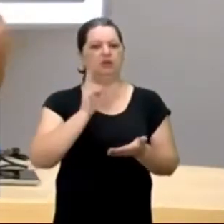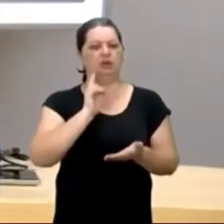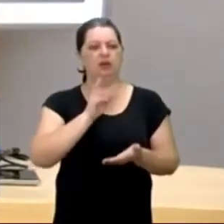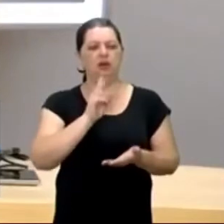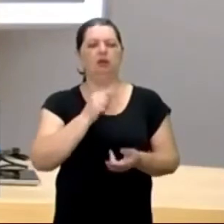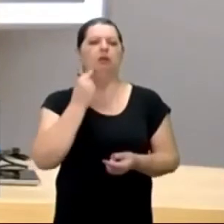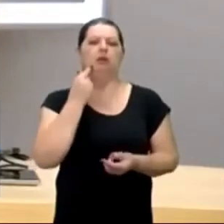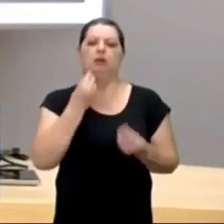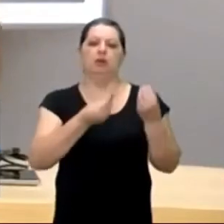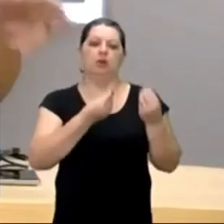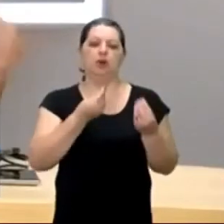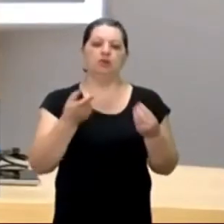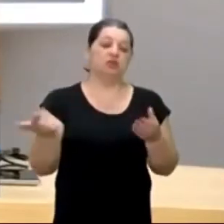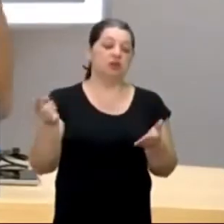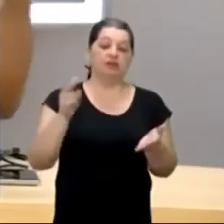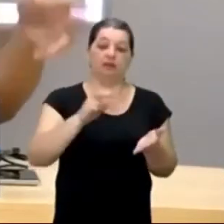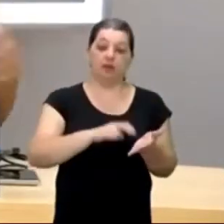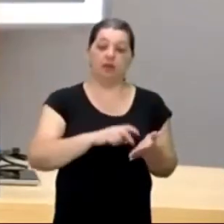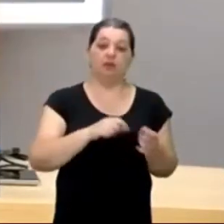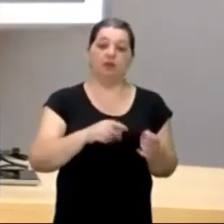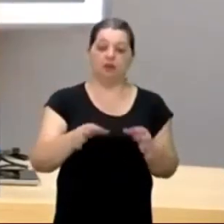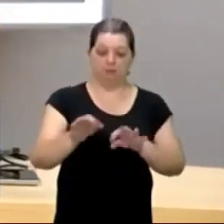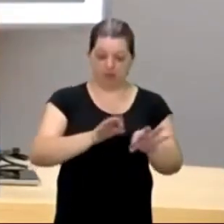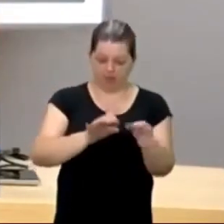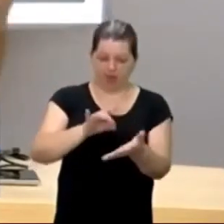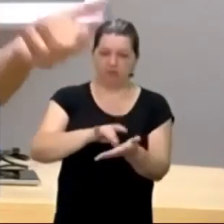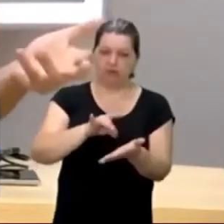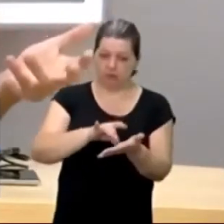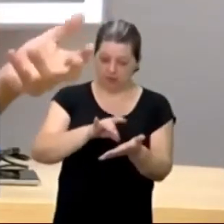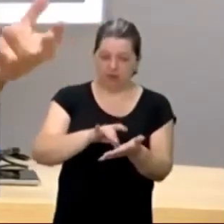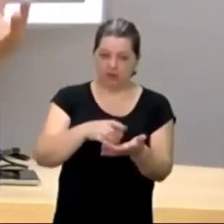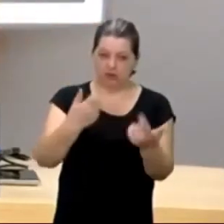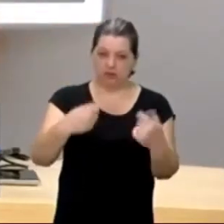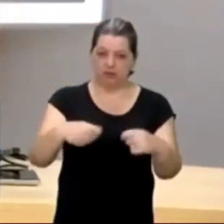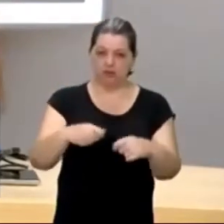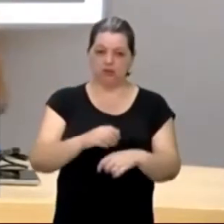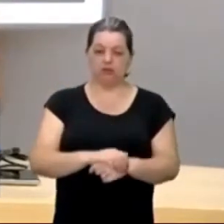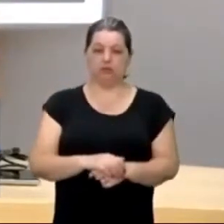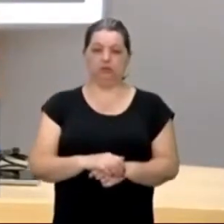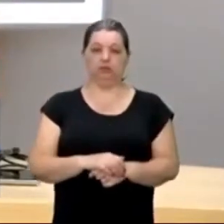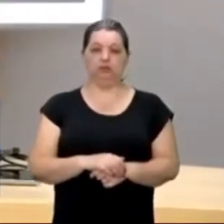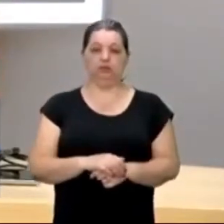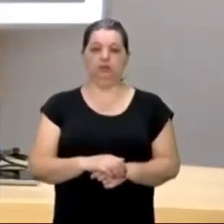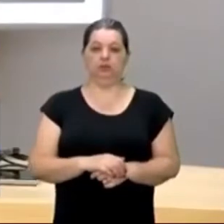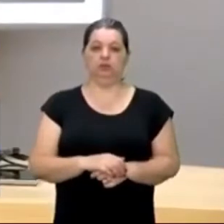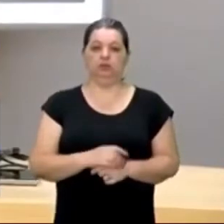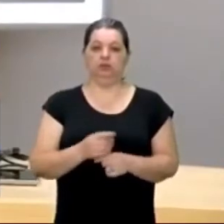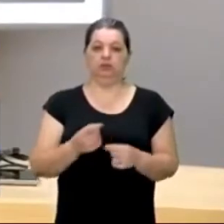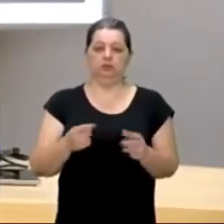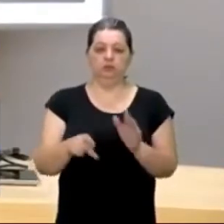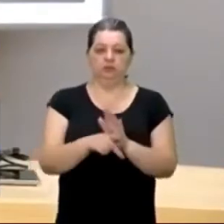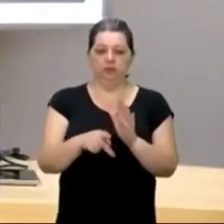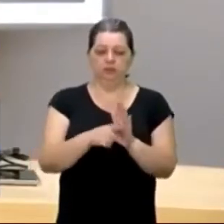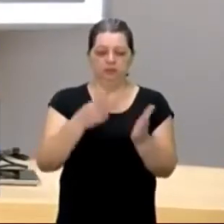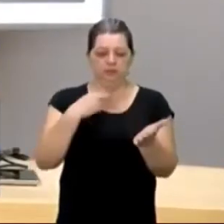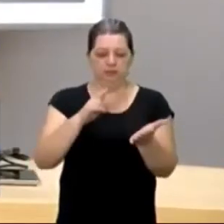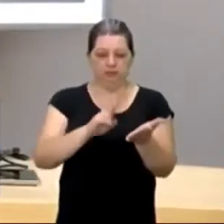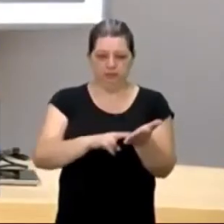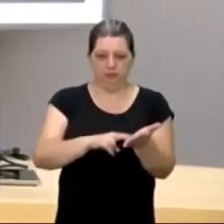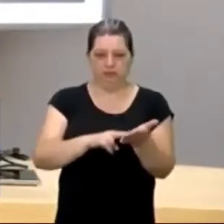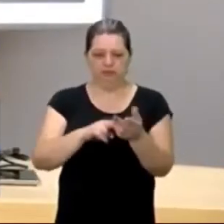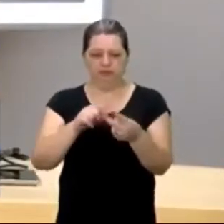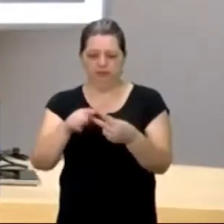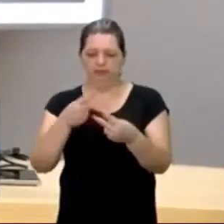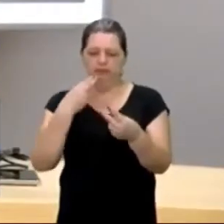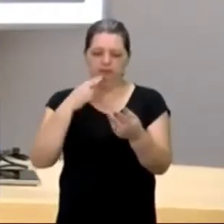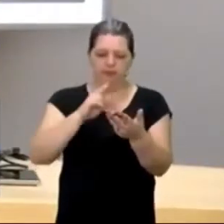vier, que esteja preparado, para a verdade, quando você vier, que preparado, para a verdade, e aí, essas duas cartas, vão se entrelaçando, vão se cruzando, e a